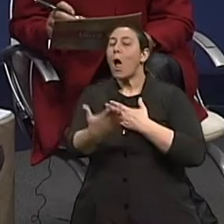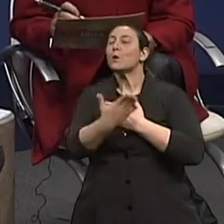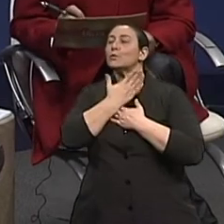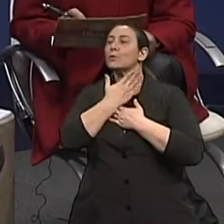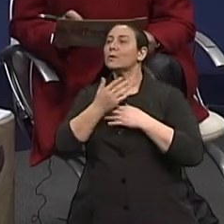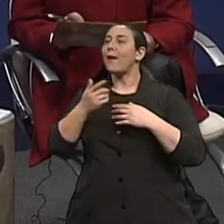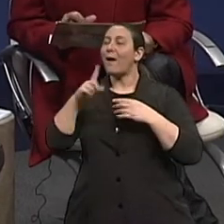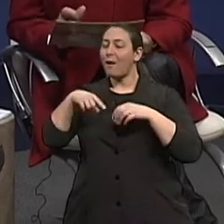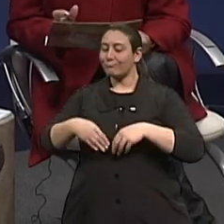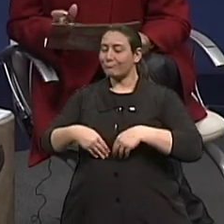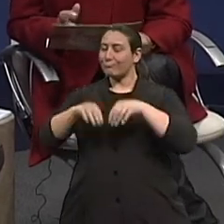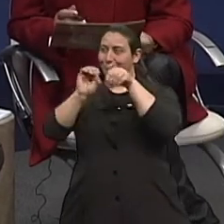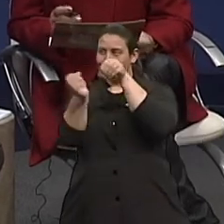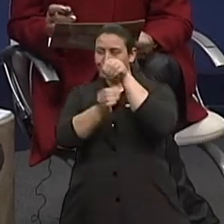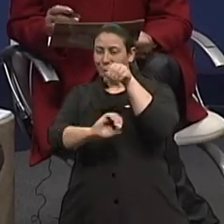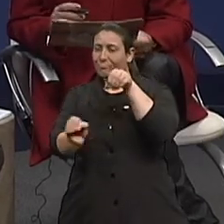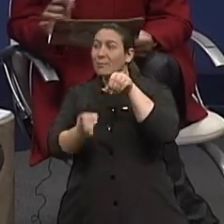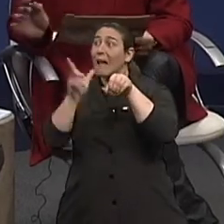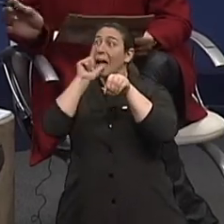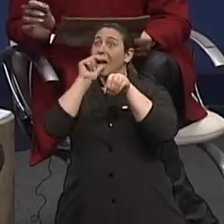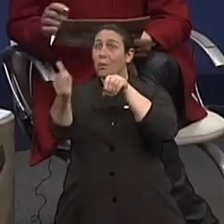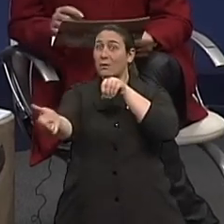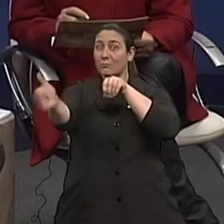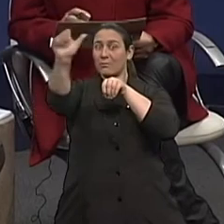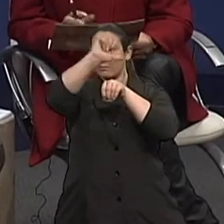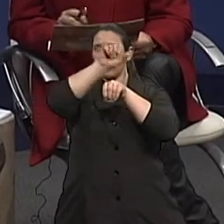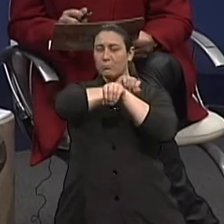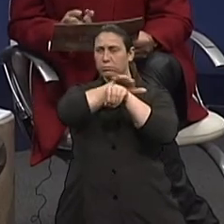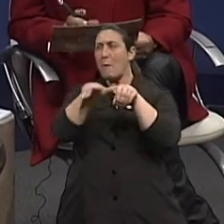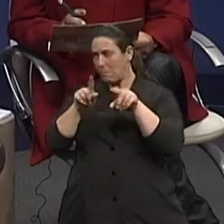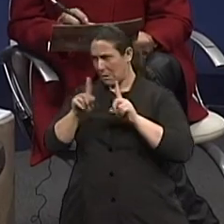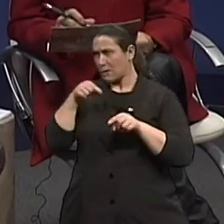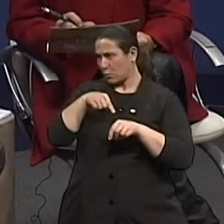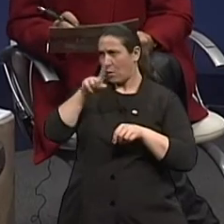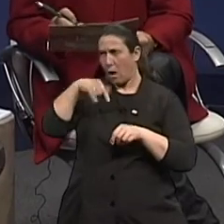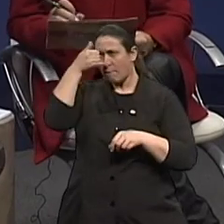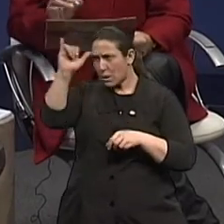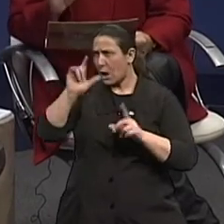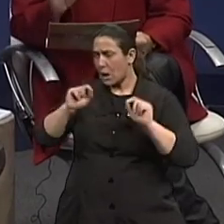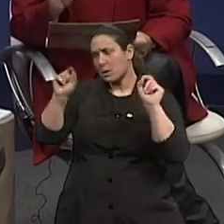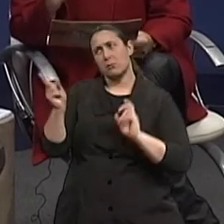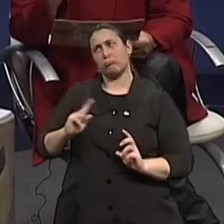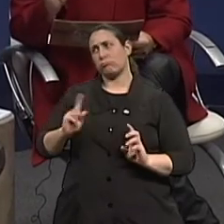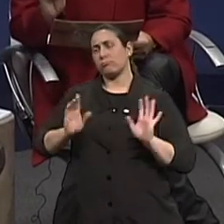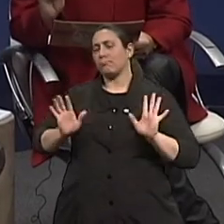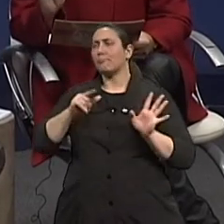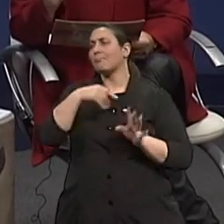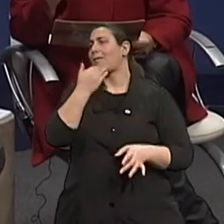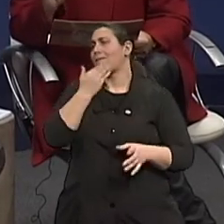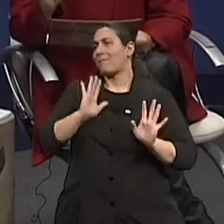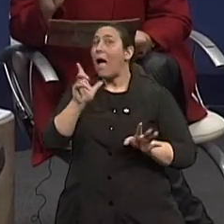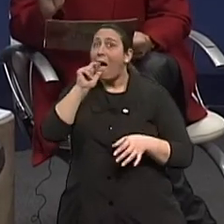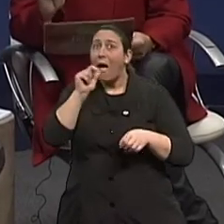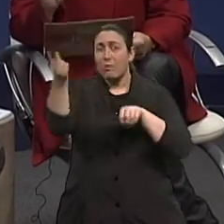Ah, ok. Mas isso não entra no nosso assunto. Não na prevenção que a gente está falando, né? Não entra no Então, me parece que está ficando claro, a